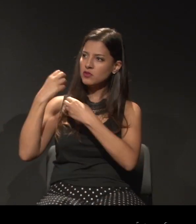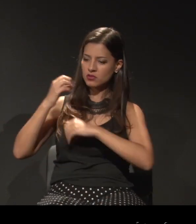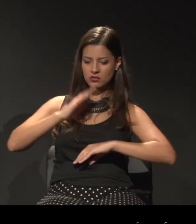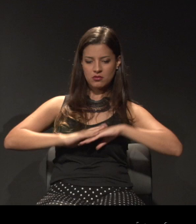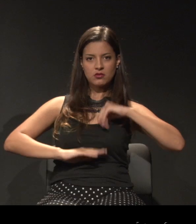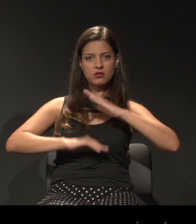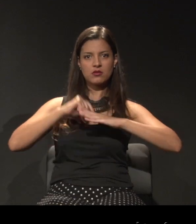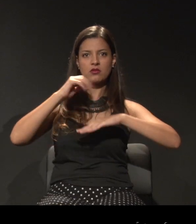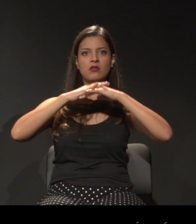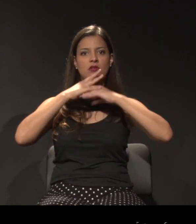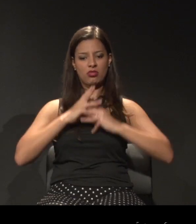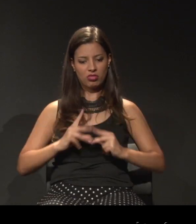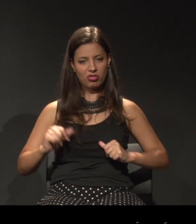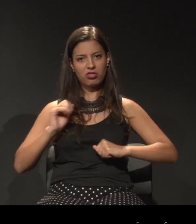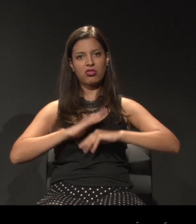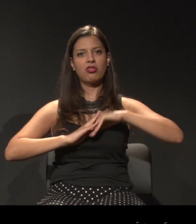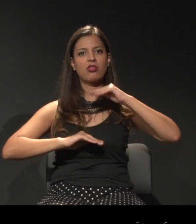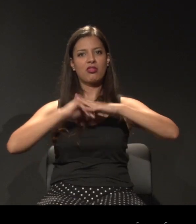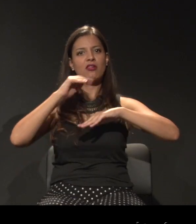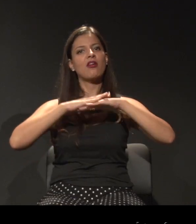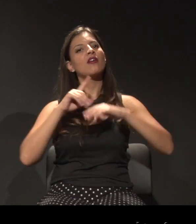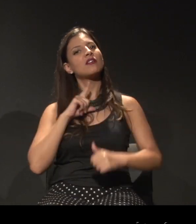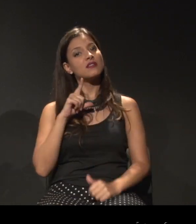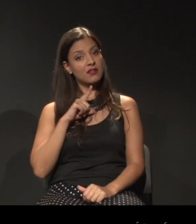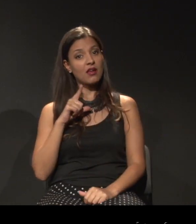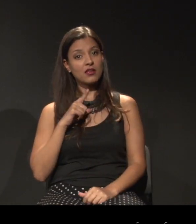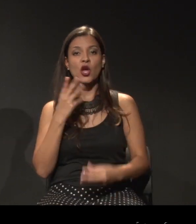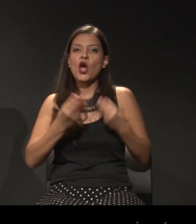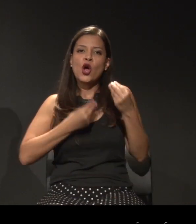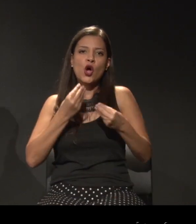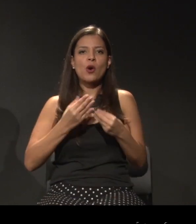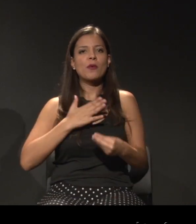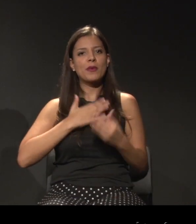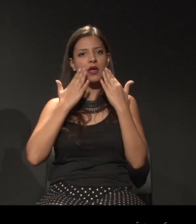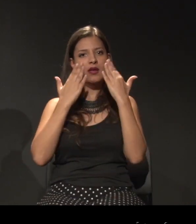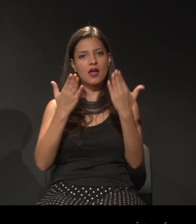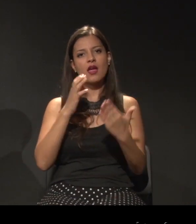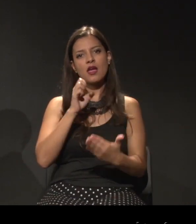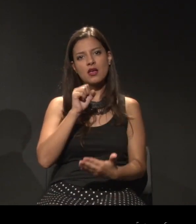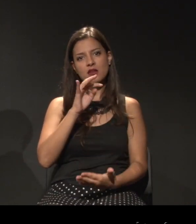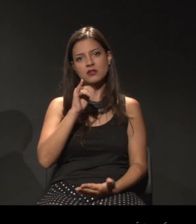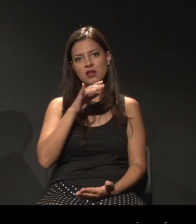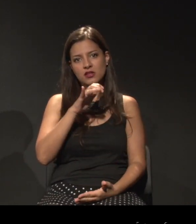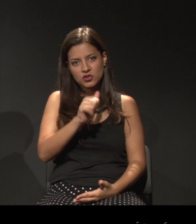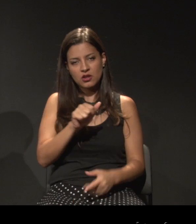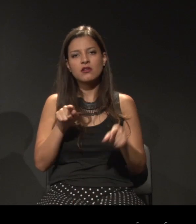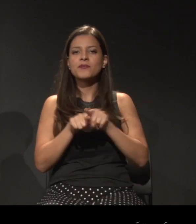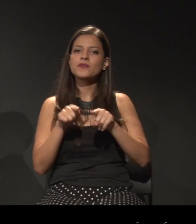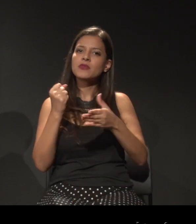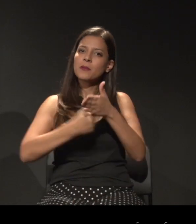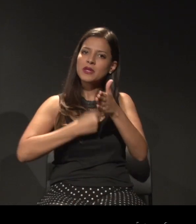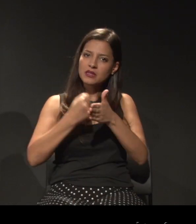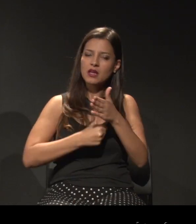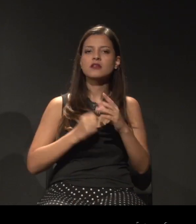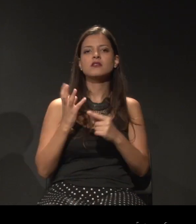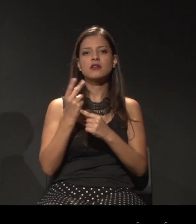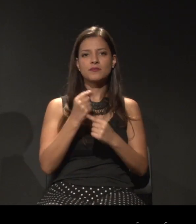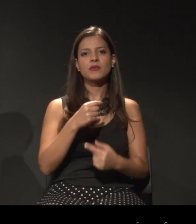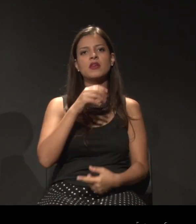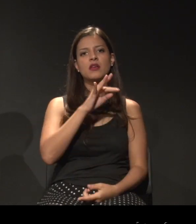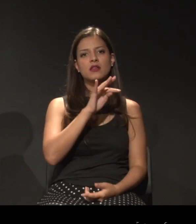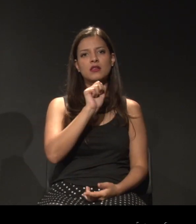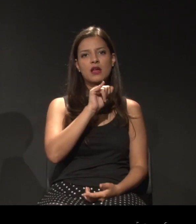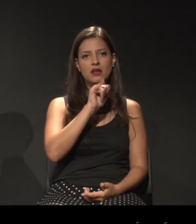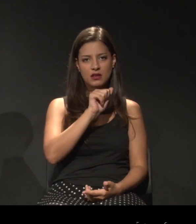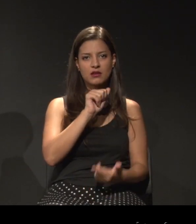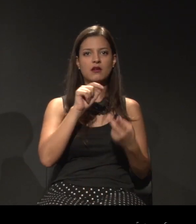reformam. No que diz respeito à estética e à militância artística, são eles e elas, Taina Andrade e Luiz Bandeira,